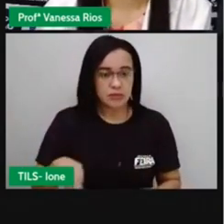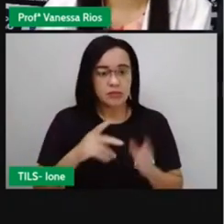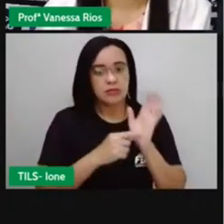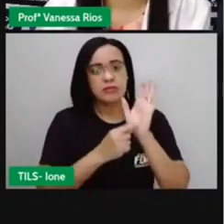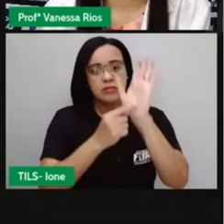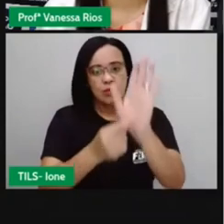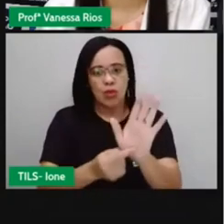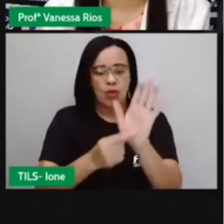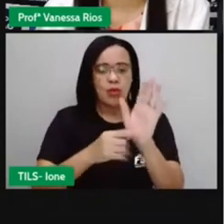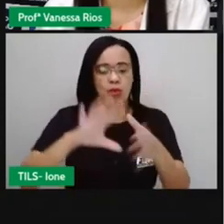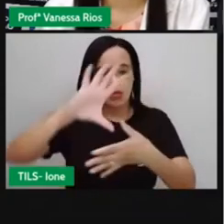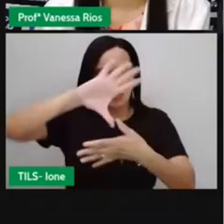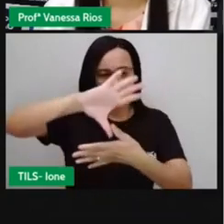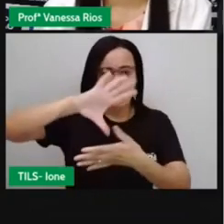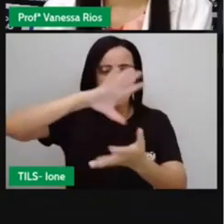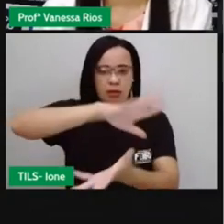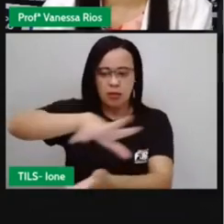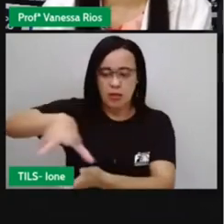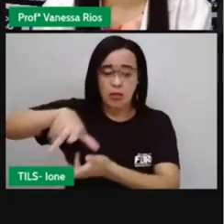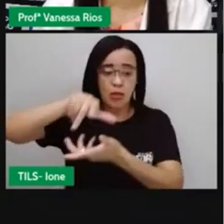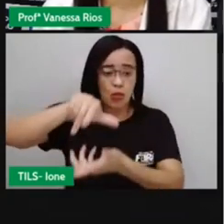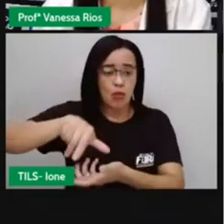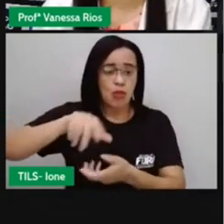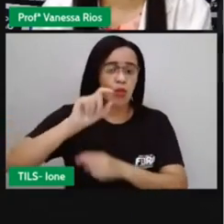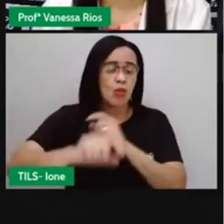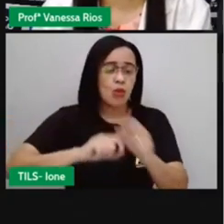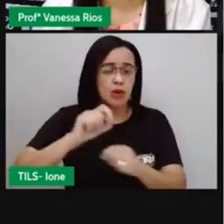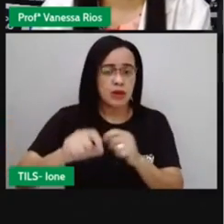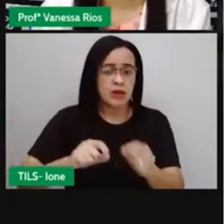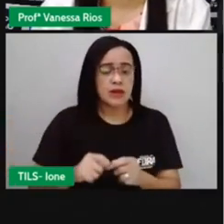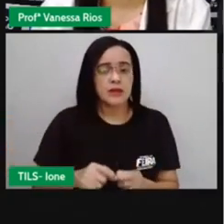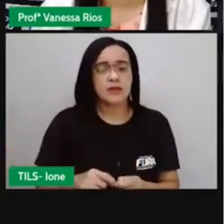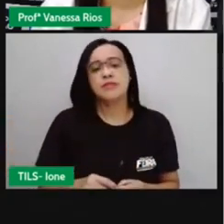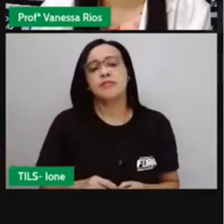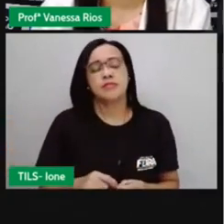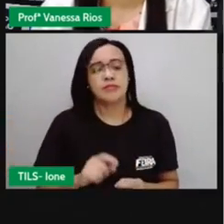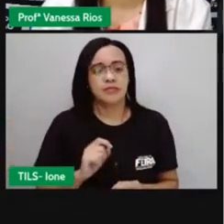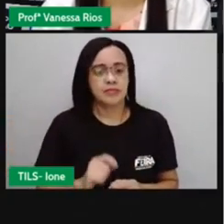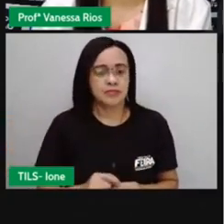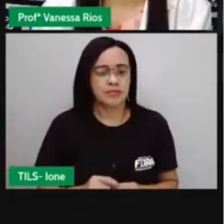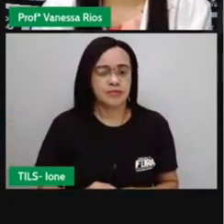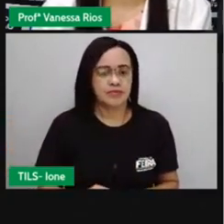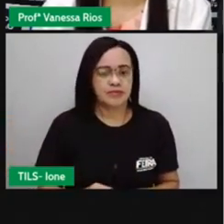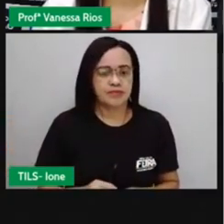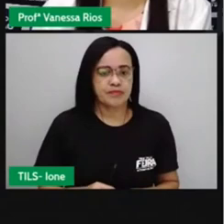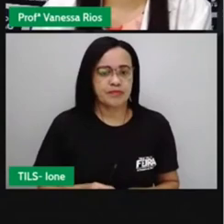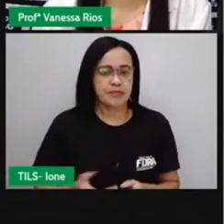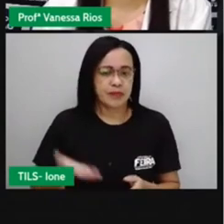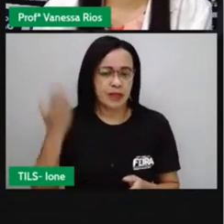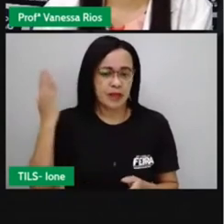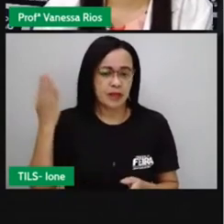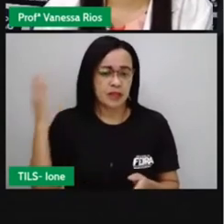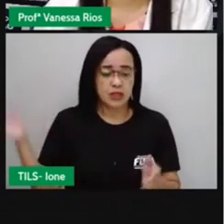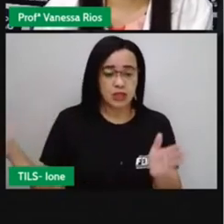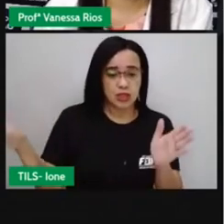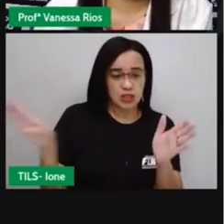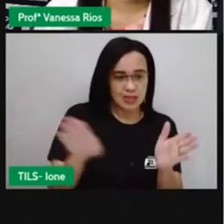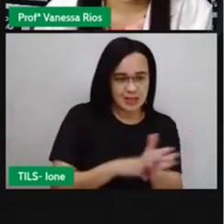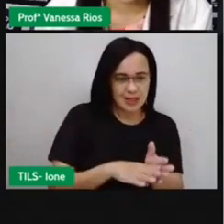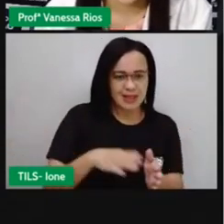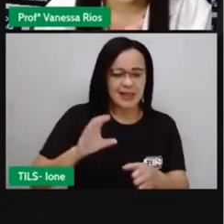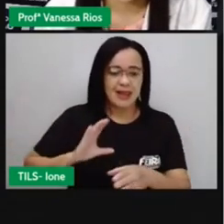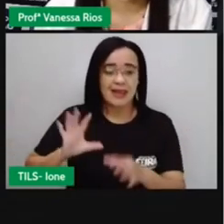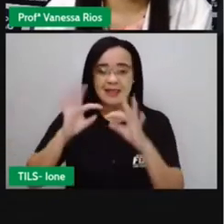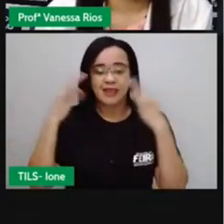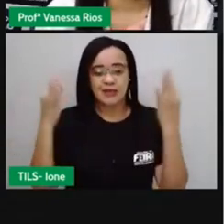E aí a imagem nos mostrando, desde aí a chegada dos portugueses